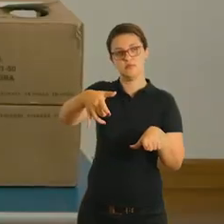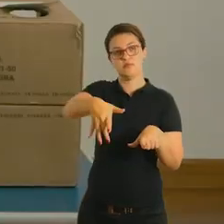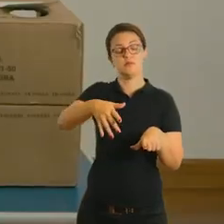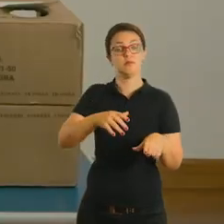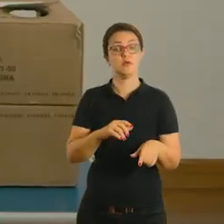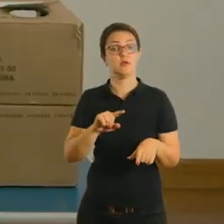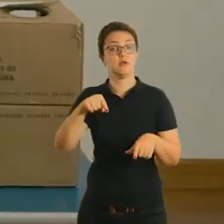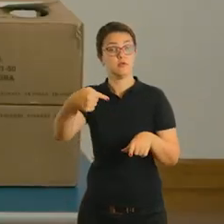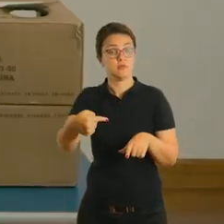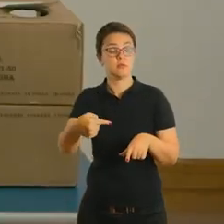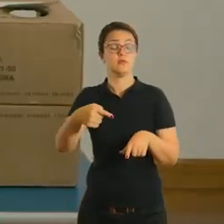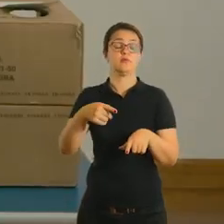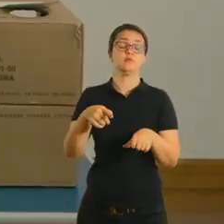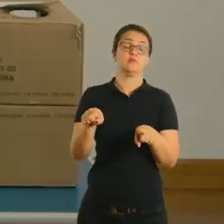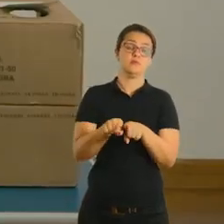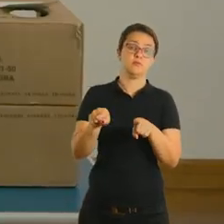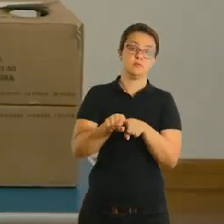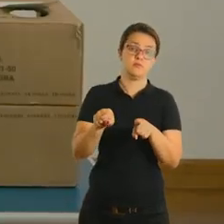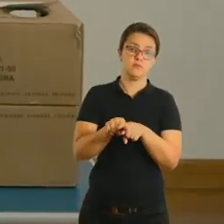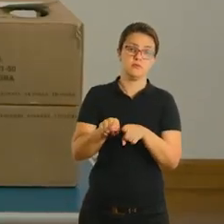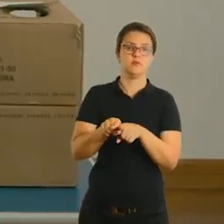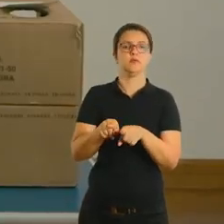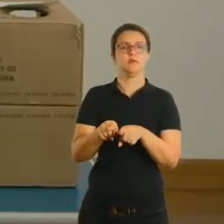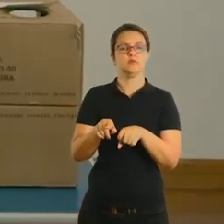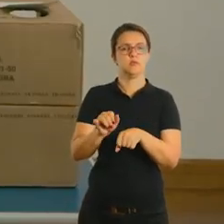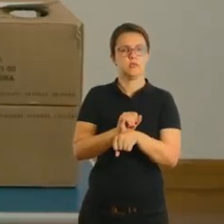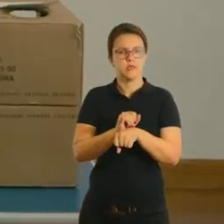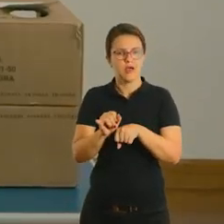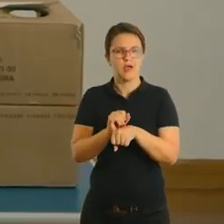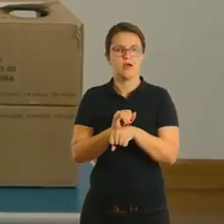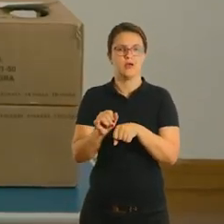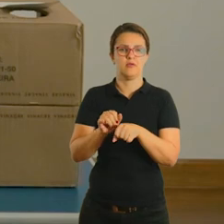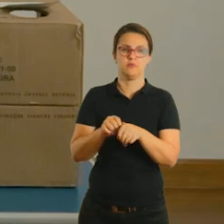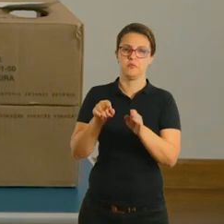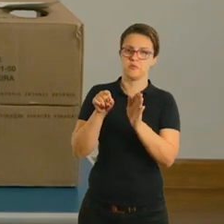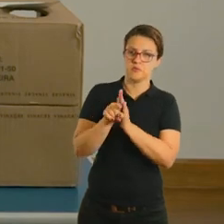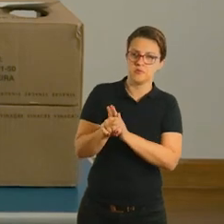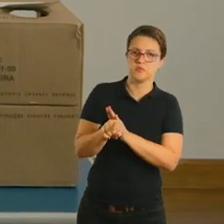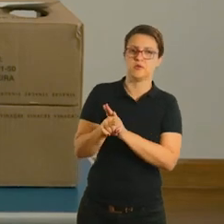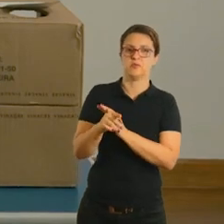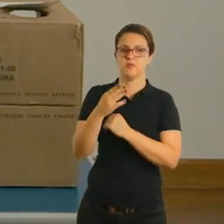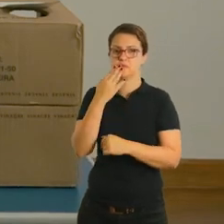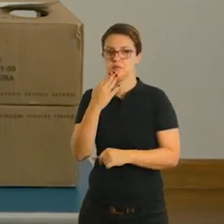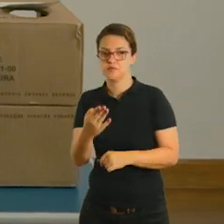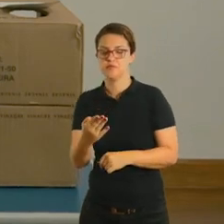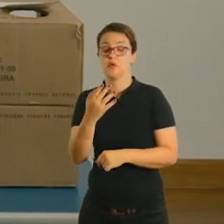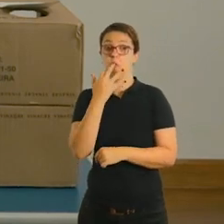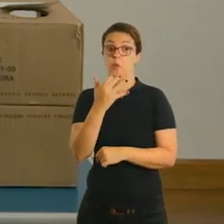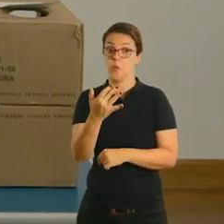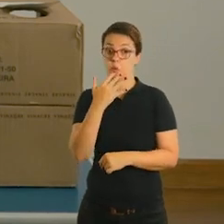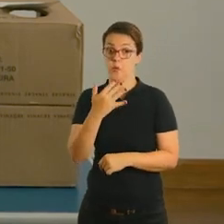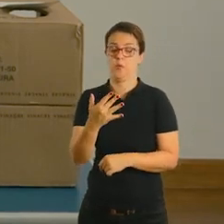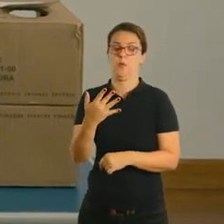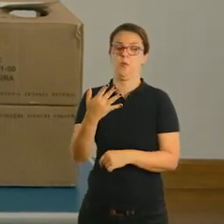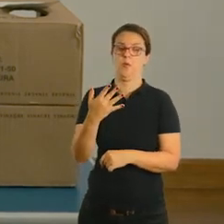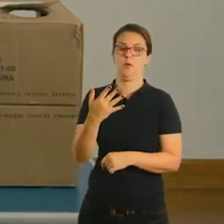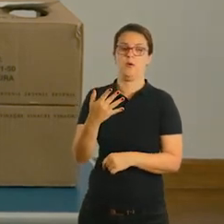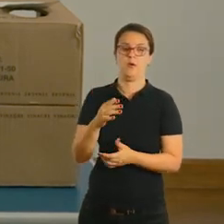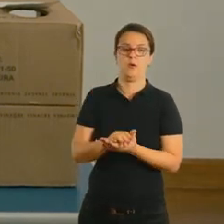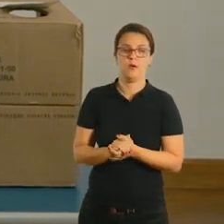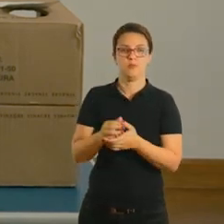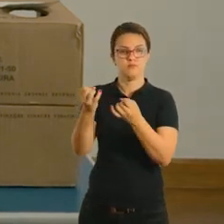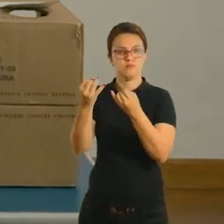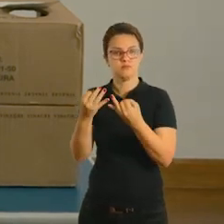E aí depois você vai sistematizar da mesma maneira, vai pedindo, vai contando, vai frisando as cores e você vai